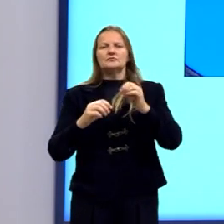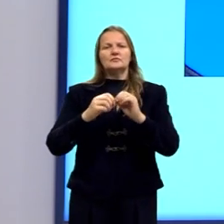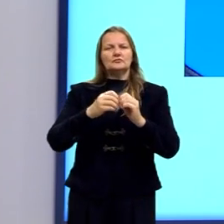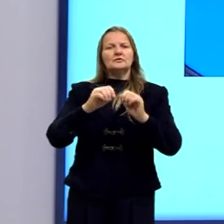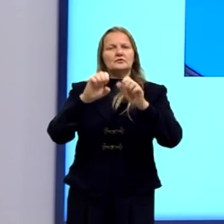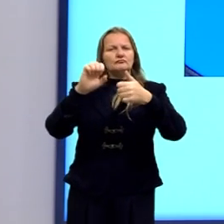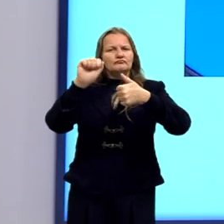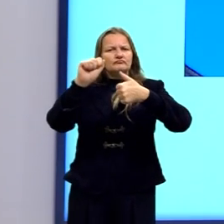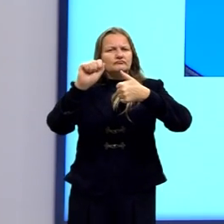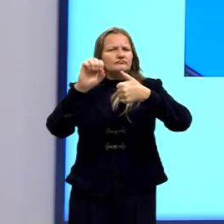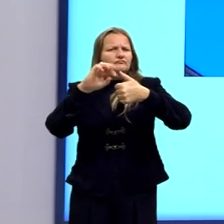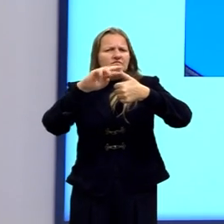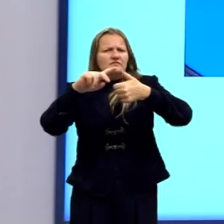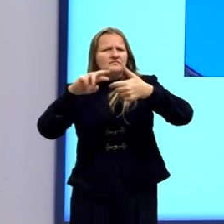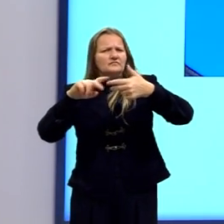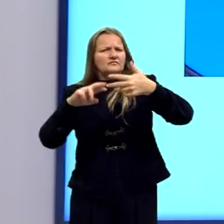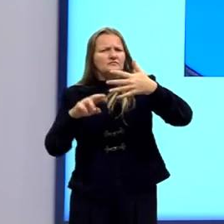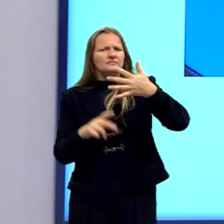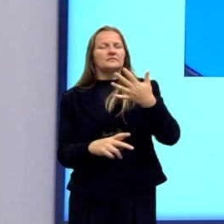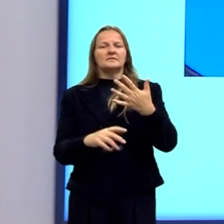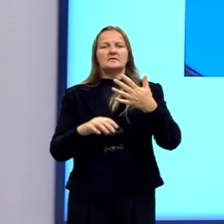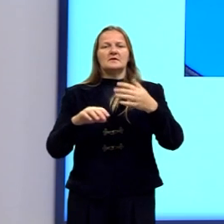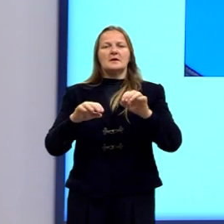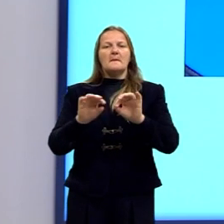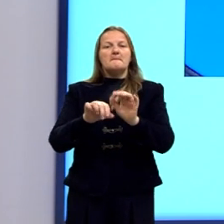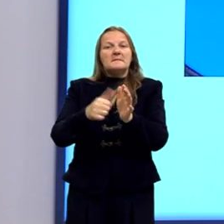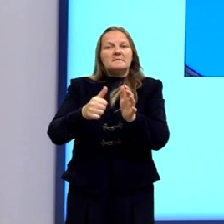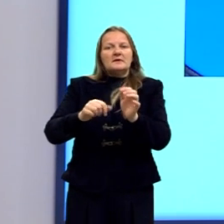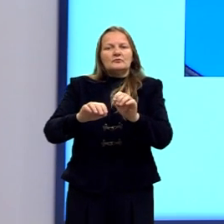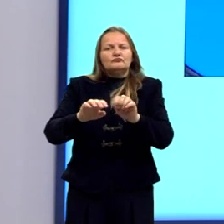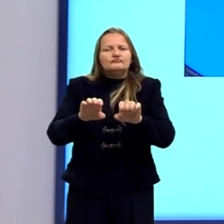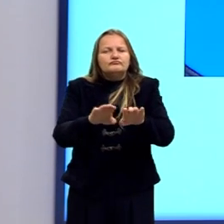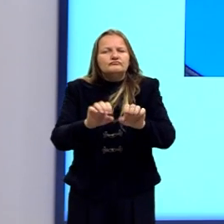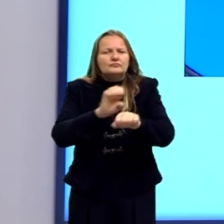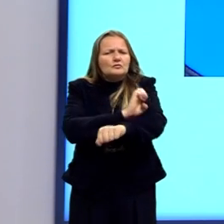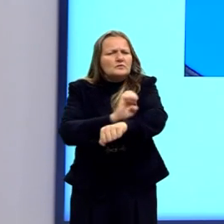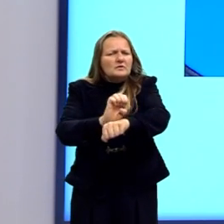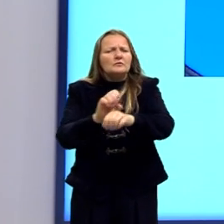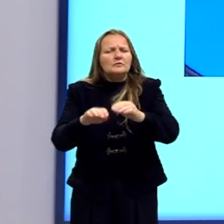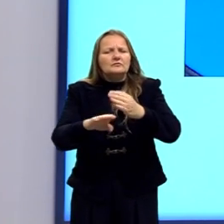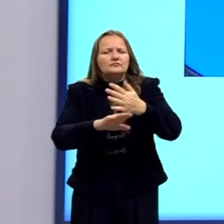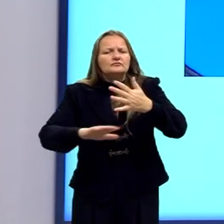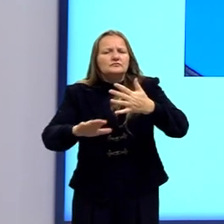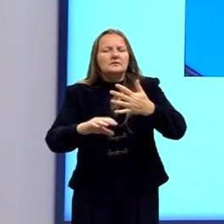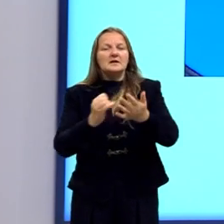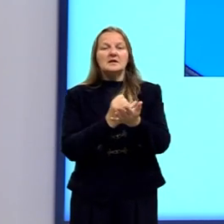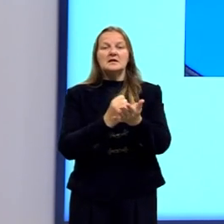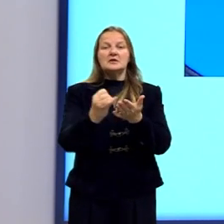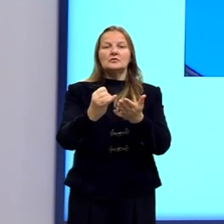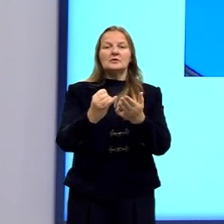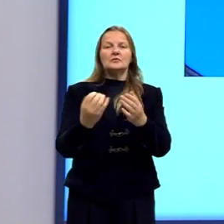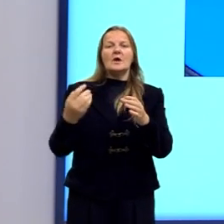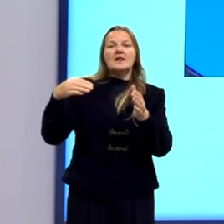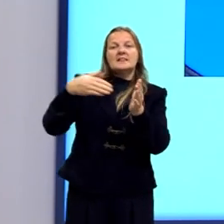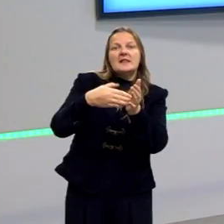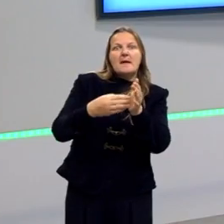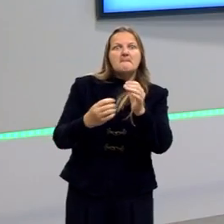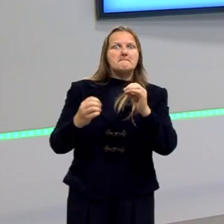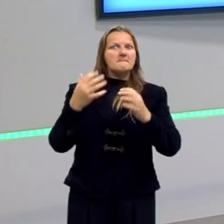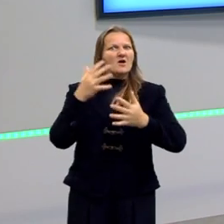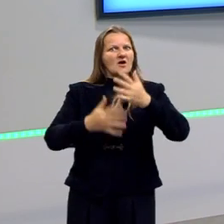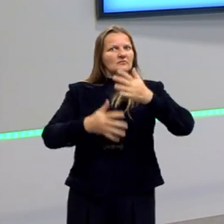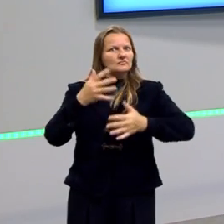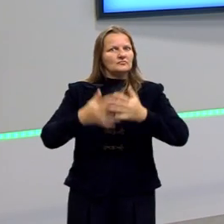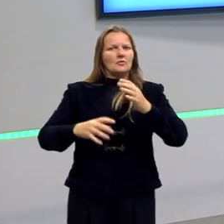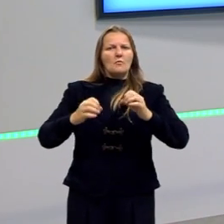um estágio mais baixo, mais simples, que é o inorgânico, até o mais complexo. E